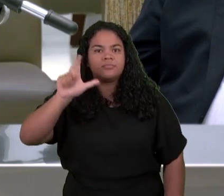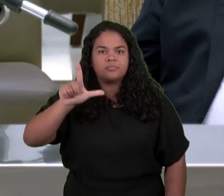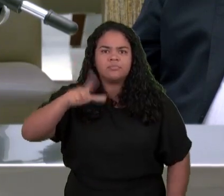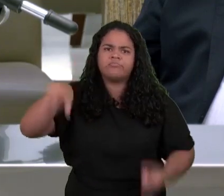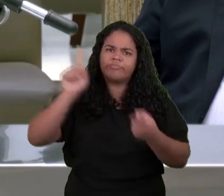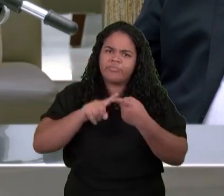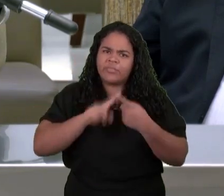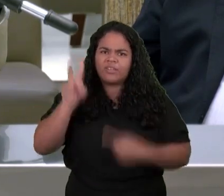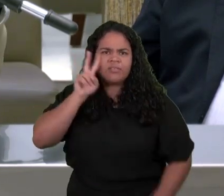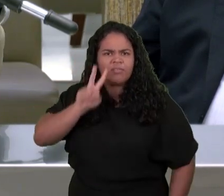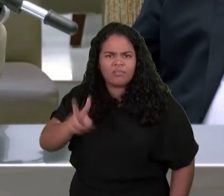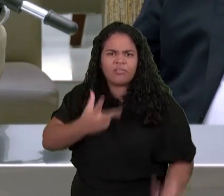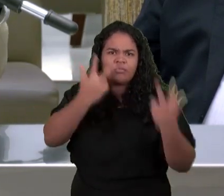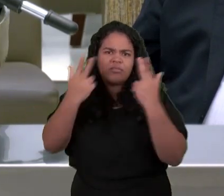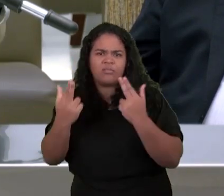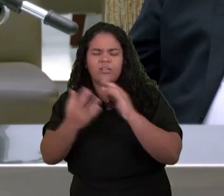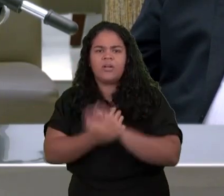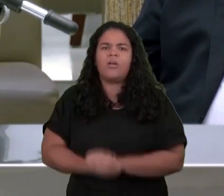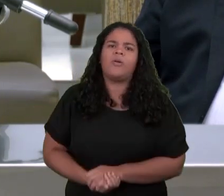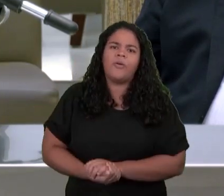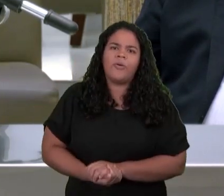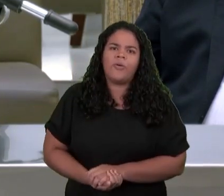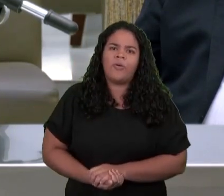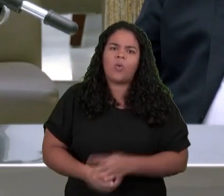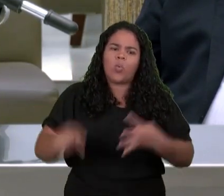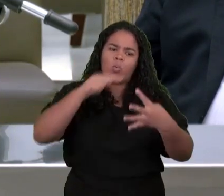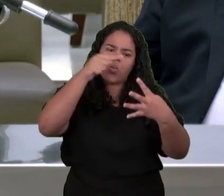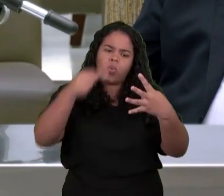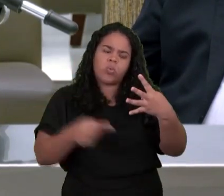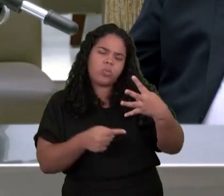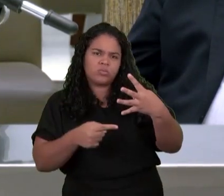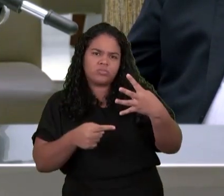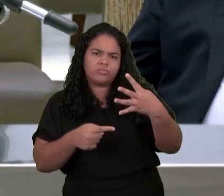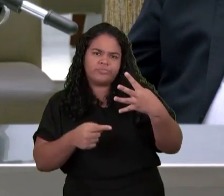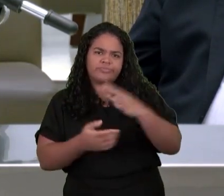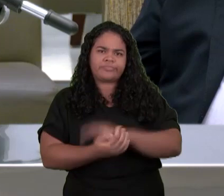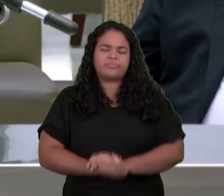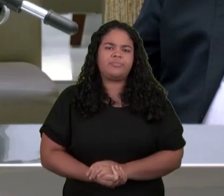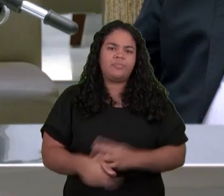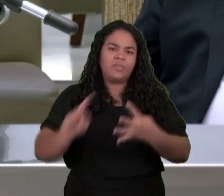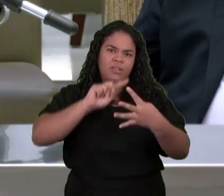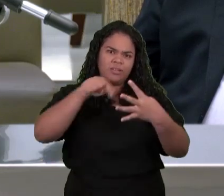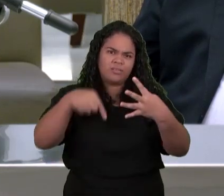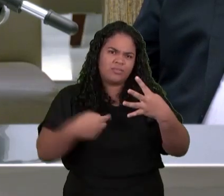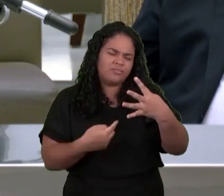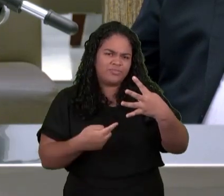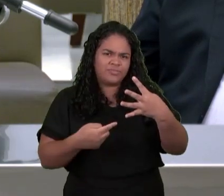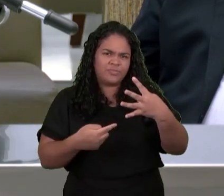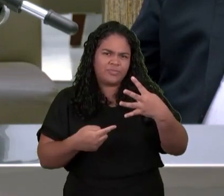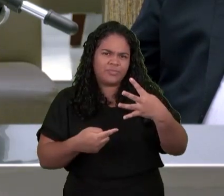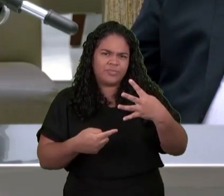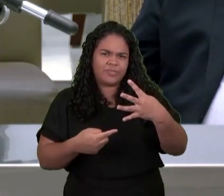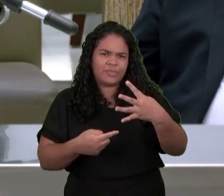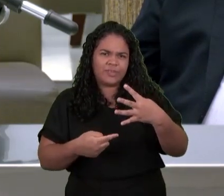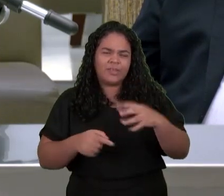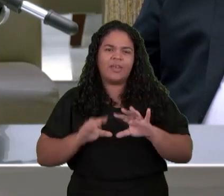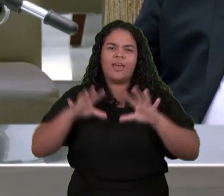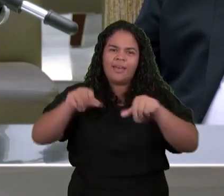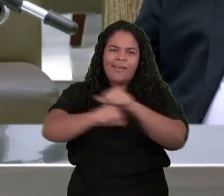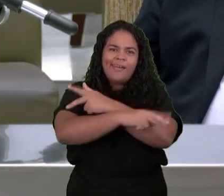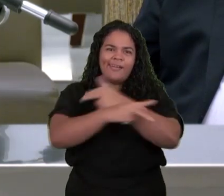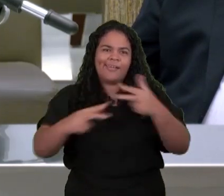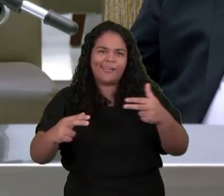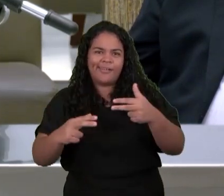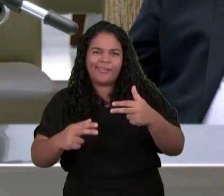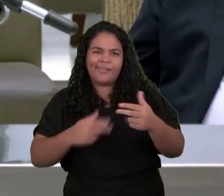rosto Que parecia Leão Rosto De boi Ou bezerro Rosto De águia